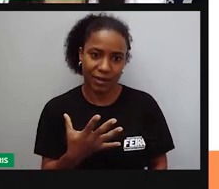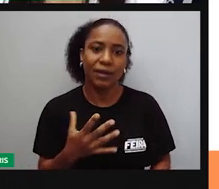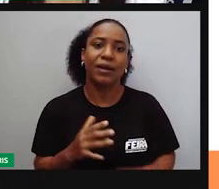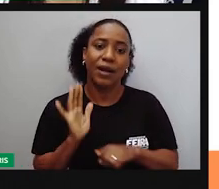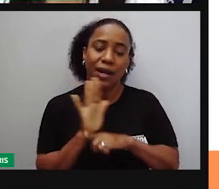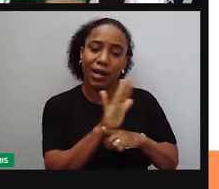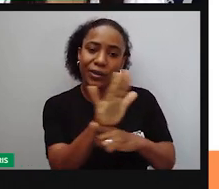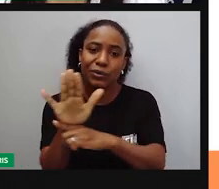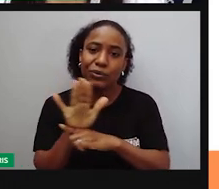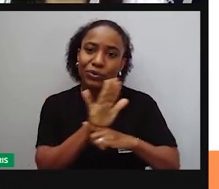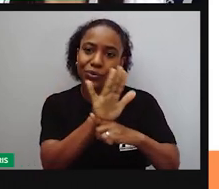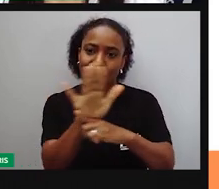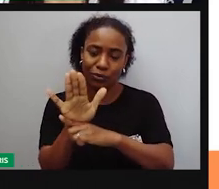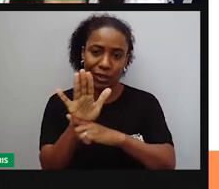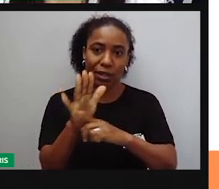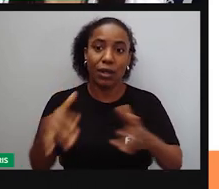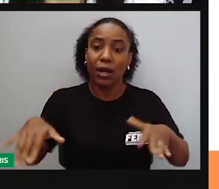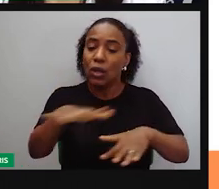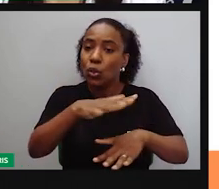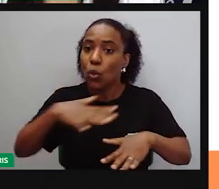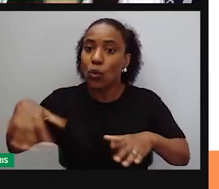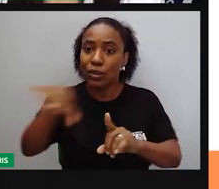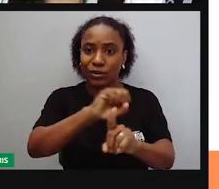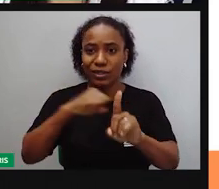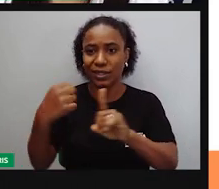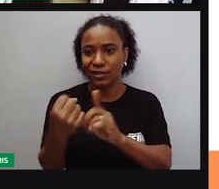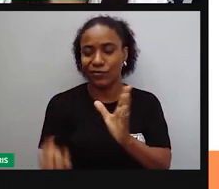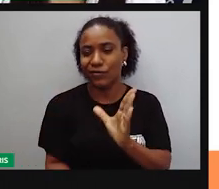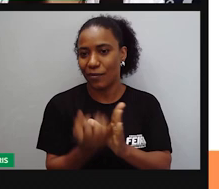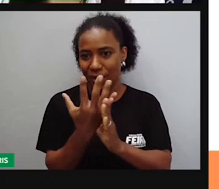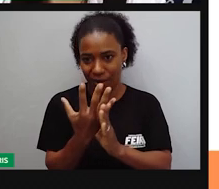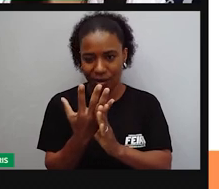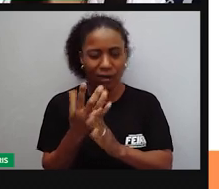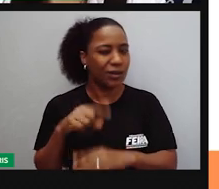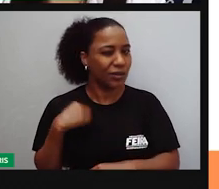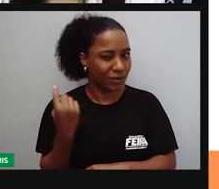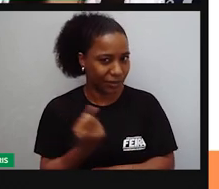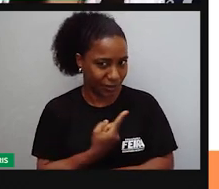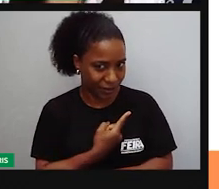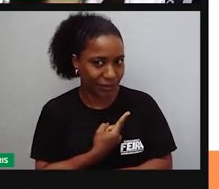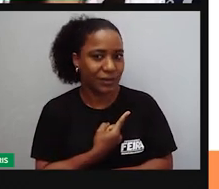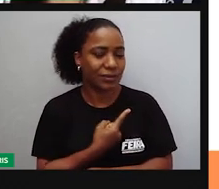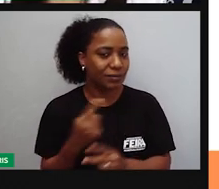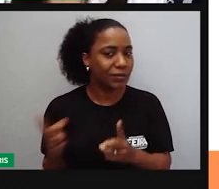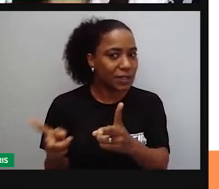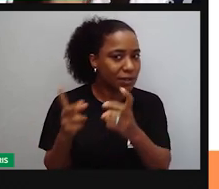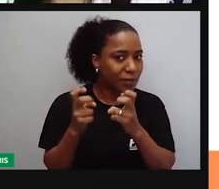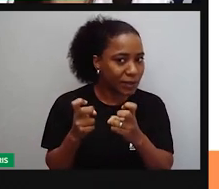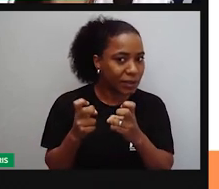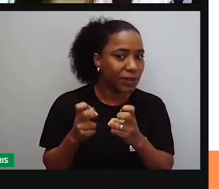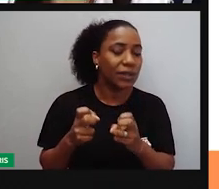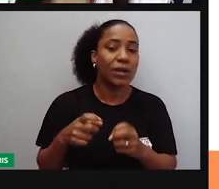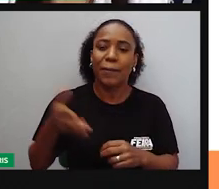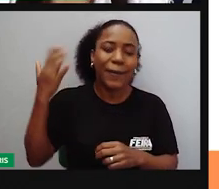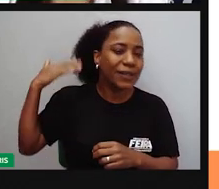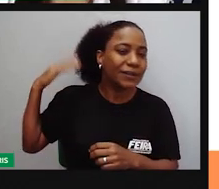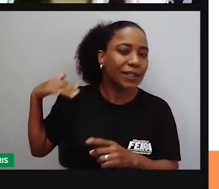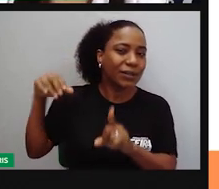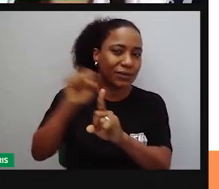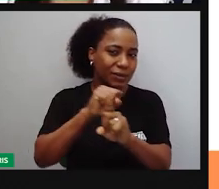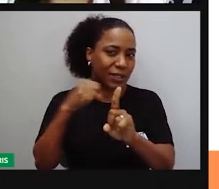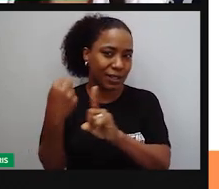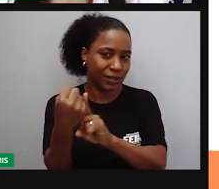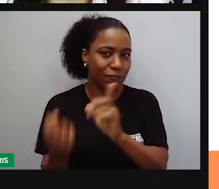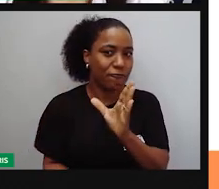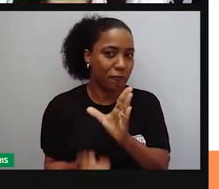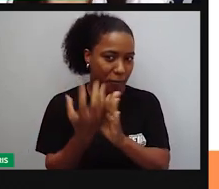de qualquer sociedade. Isso não é percebido agora. Isso é percebido desde que as sociedades começaram a ser